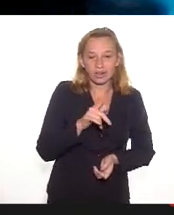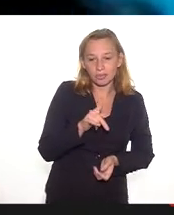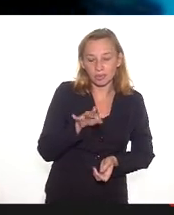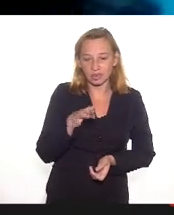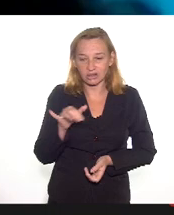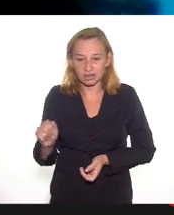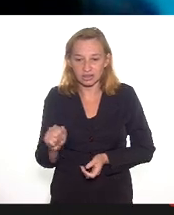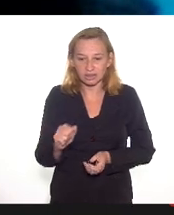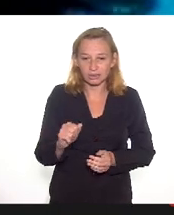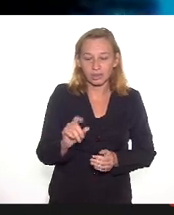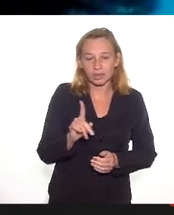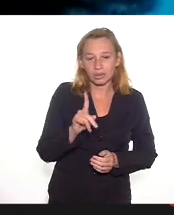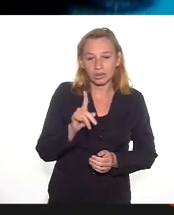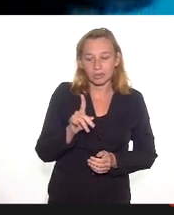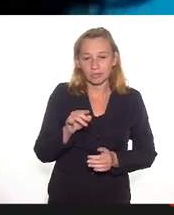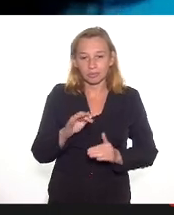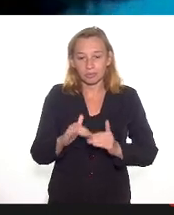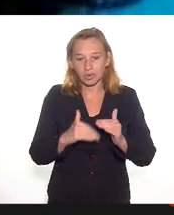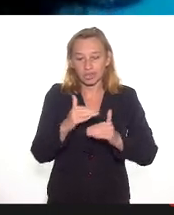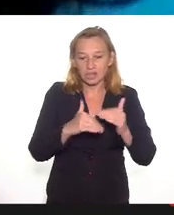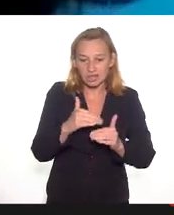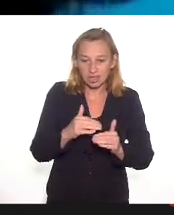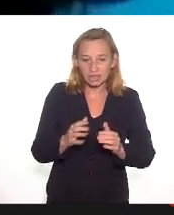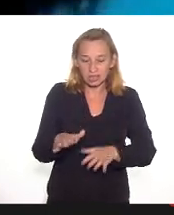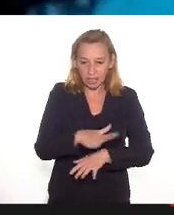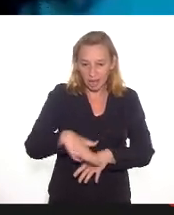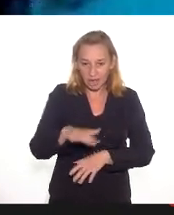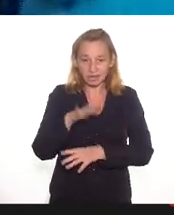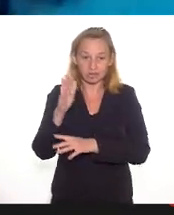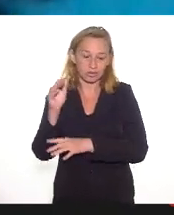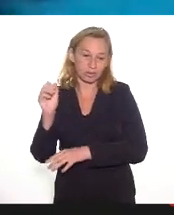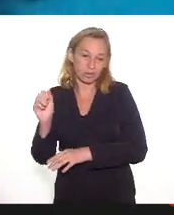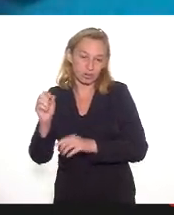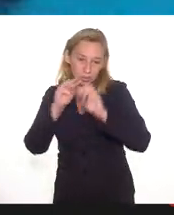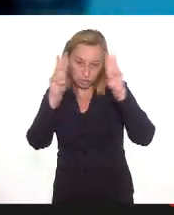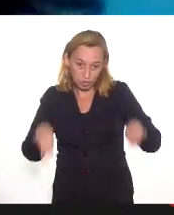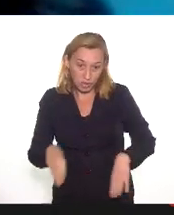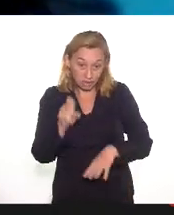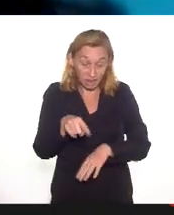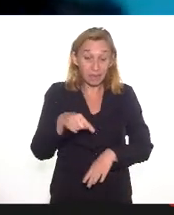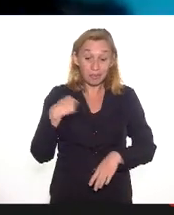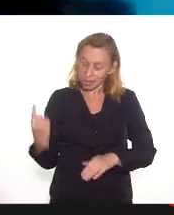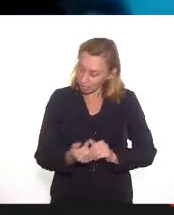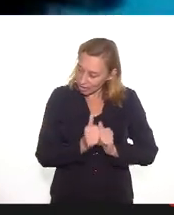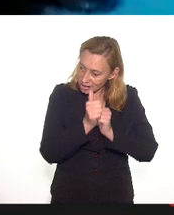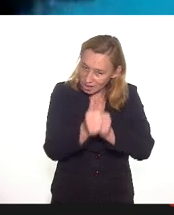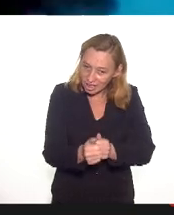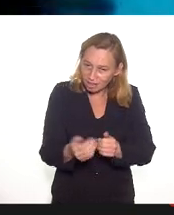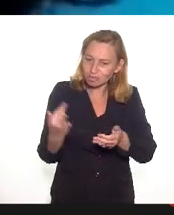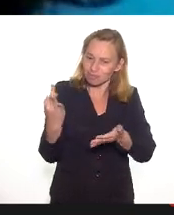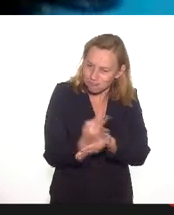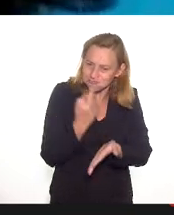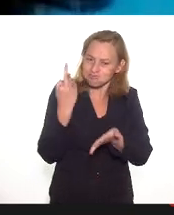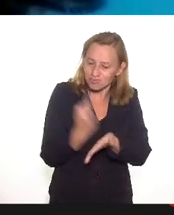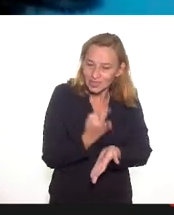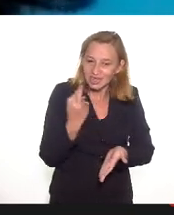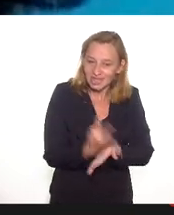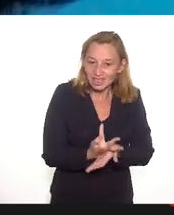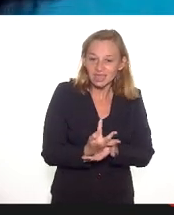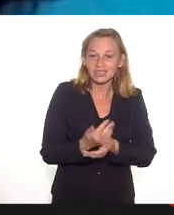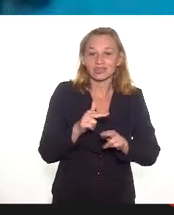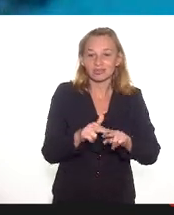progressista no campo dos museus, né, mas nós seguimos resistindo, inclusive em defesa dessas